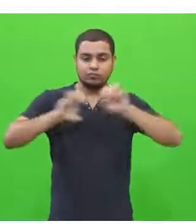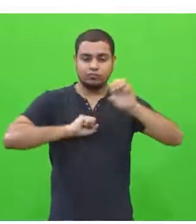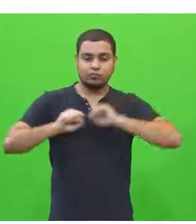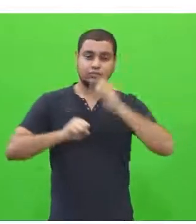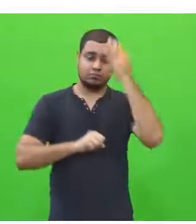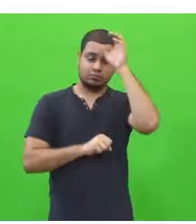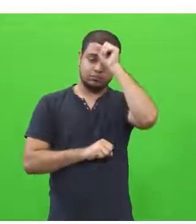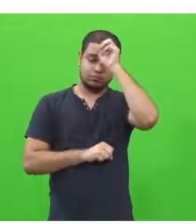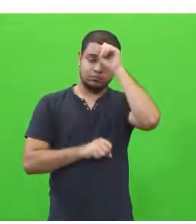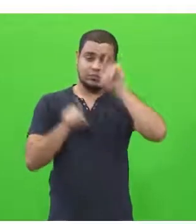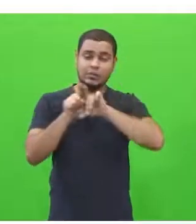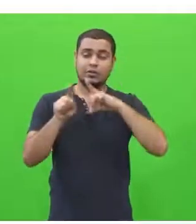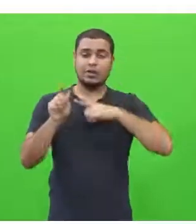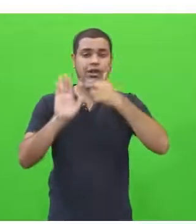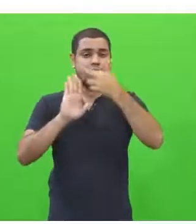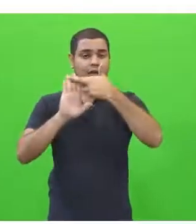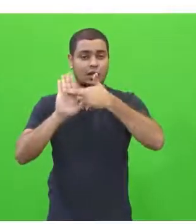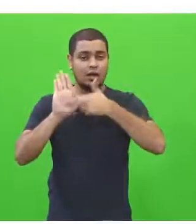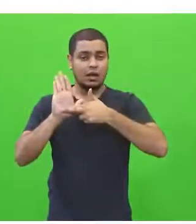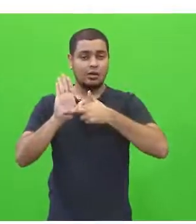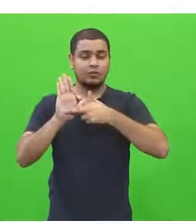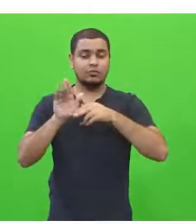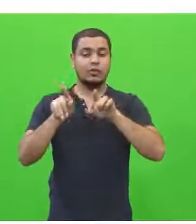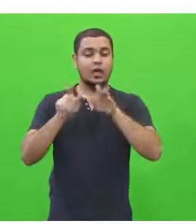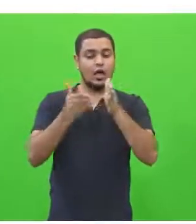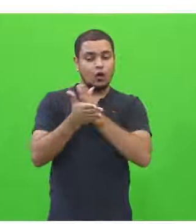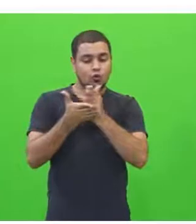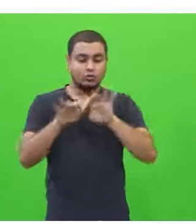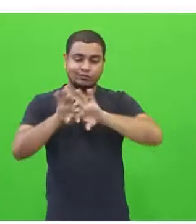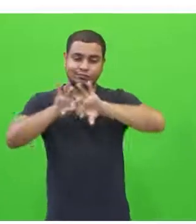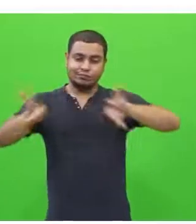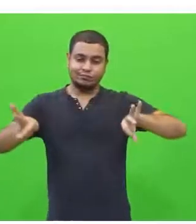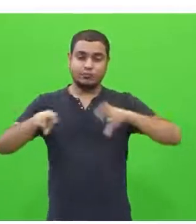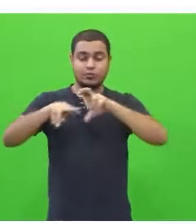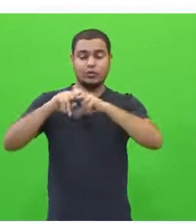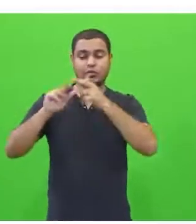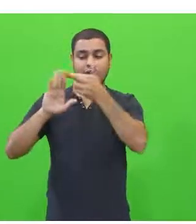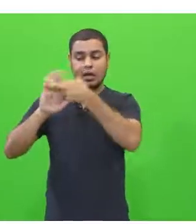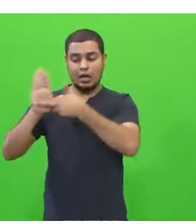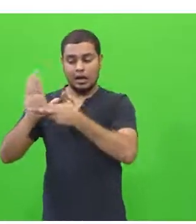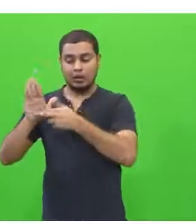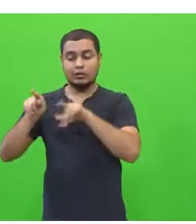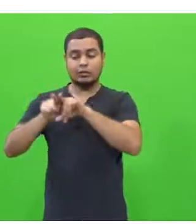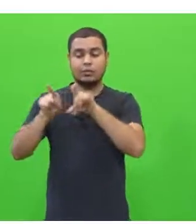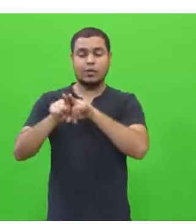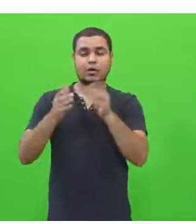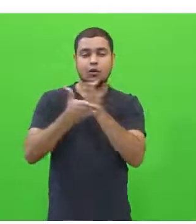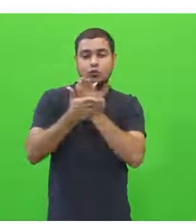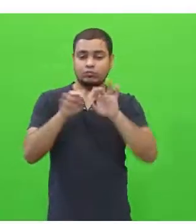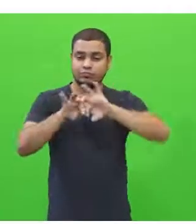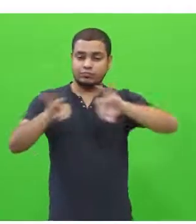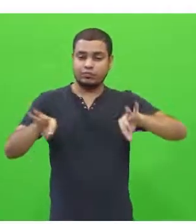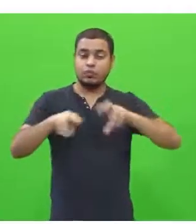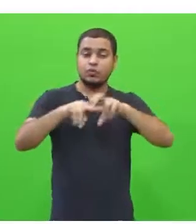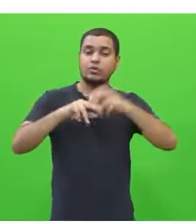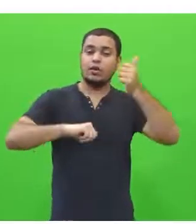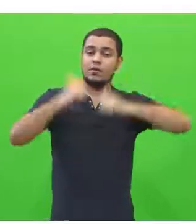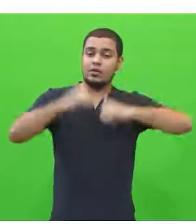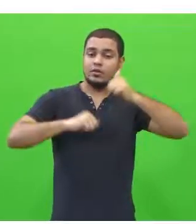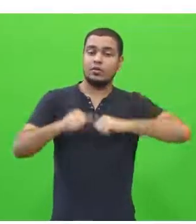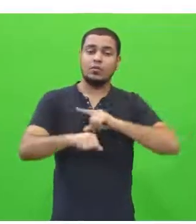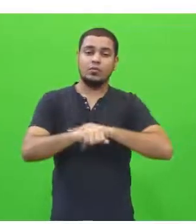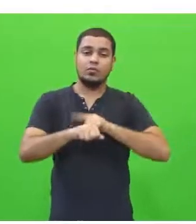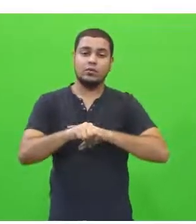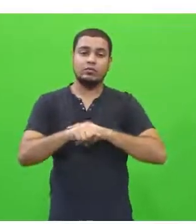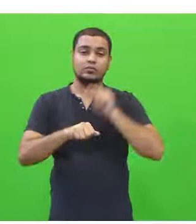que existem regras e exceções. E essas regras e exceções vão ser avaliadas onde? Quando o momento